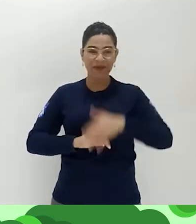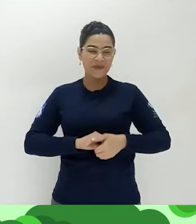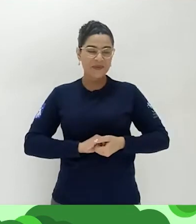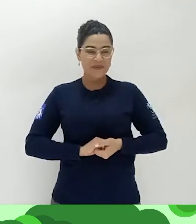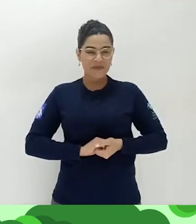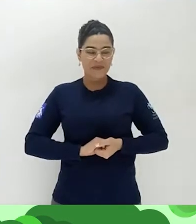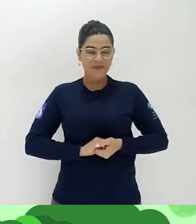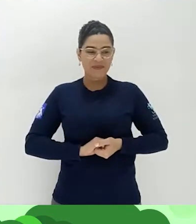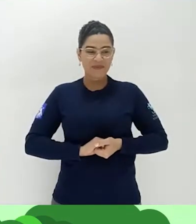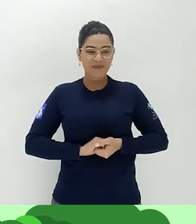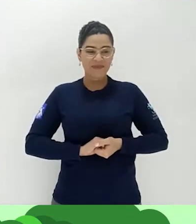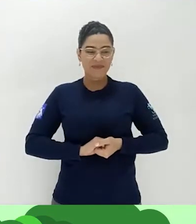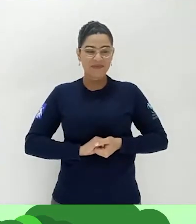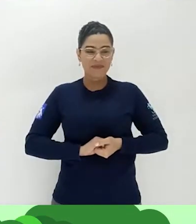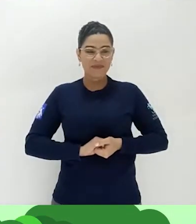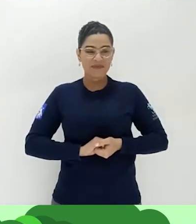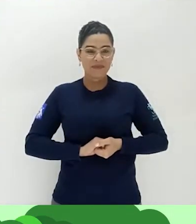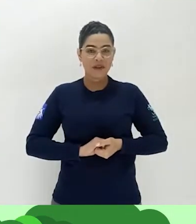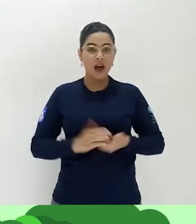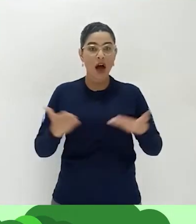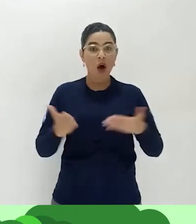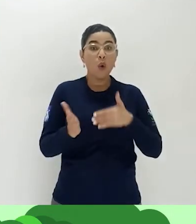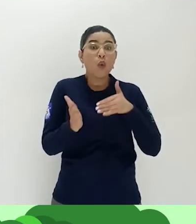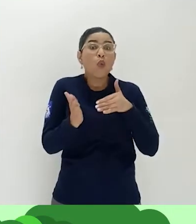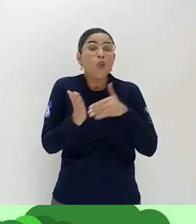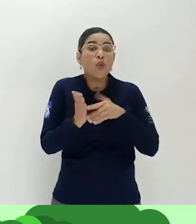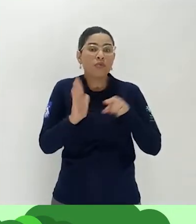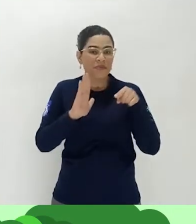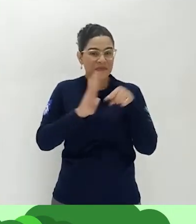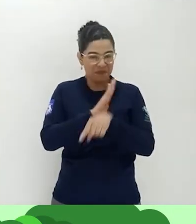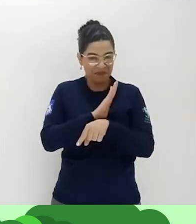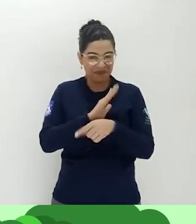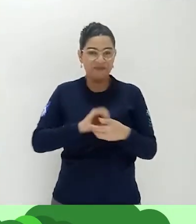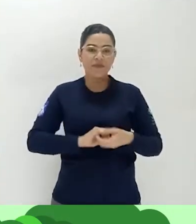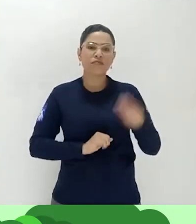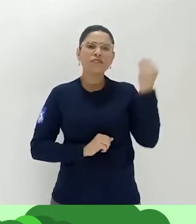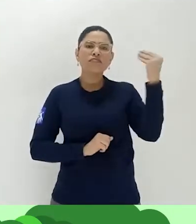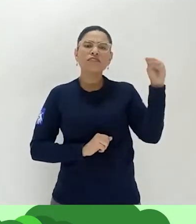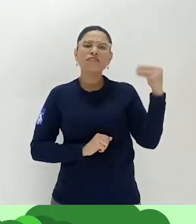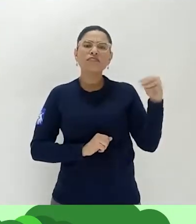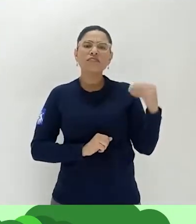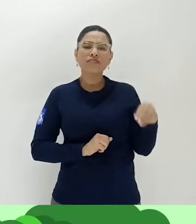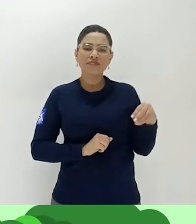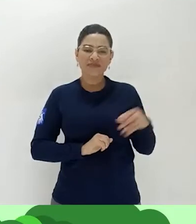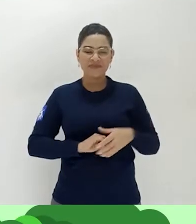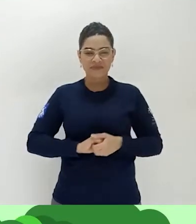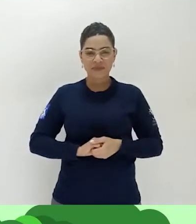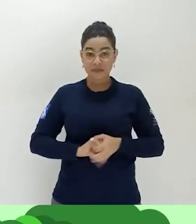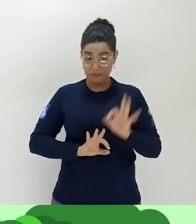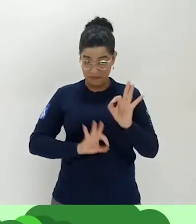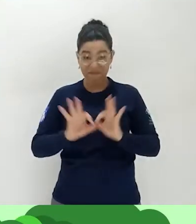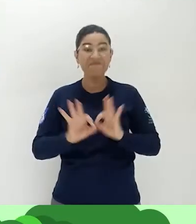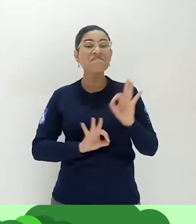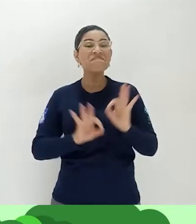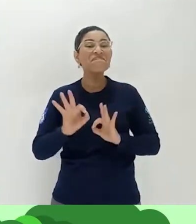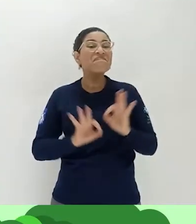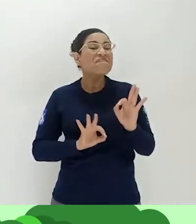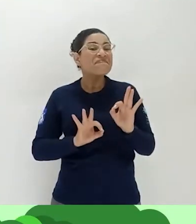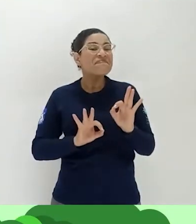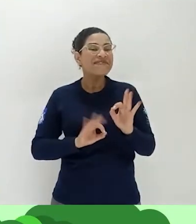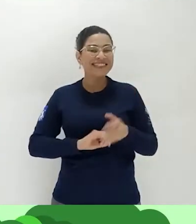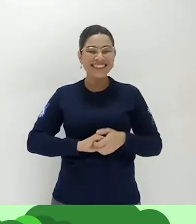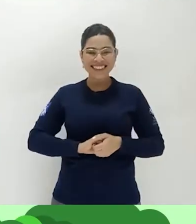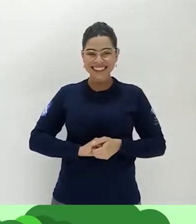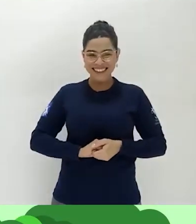E vamos para a nossa última pergunta, para a gente completar a cruzadinha. Estão preparados? Estão